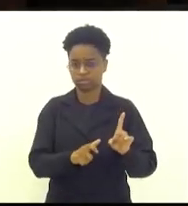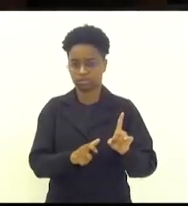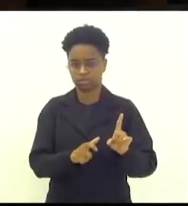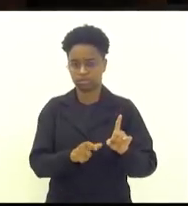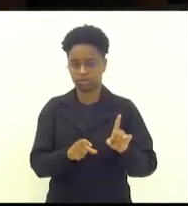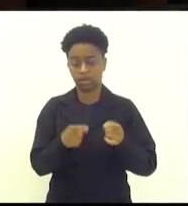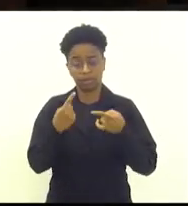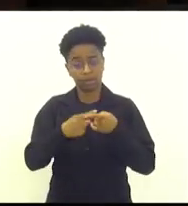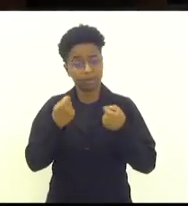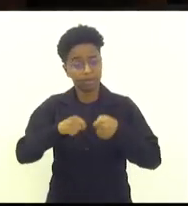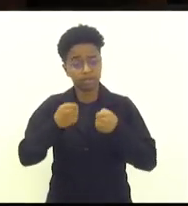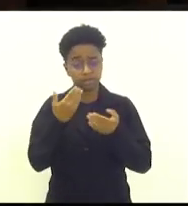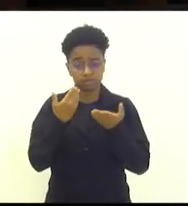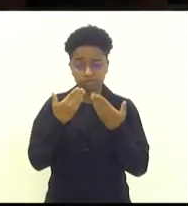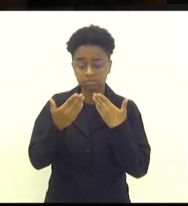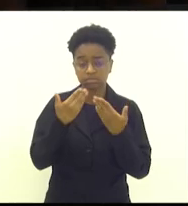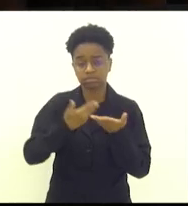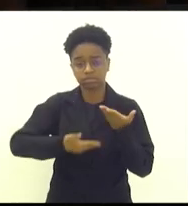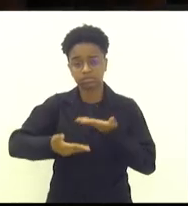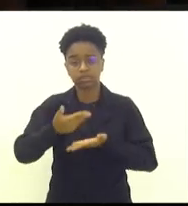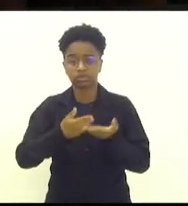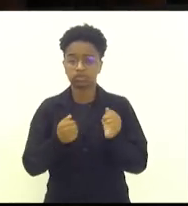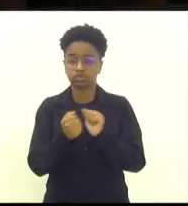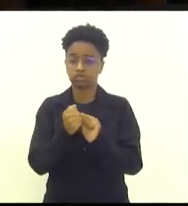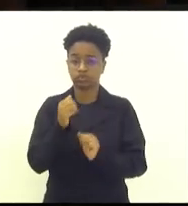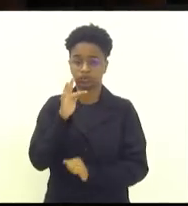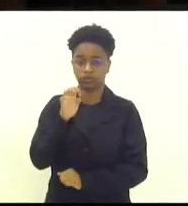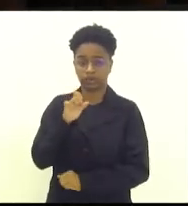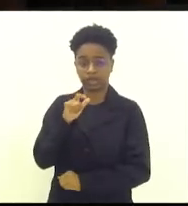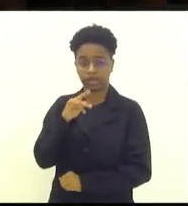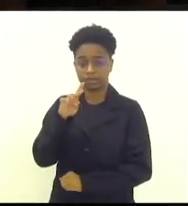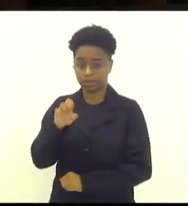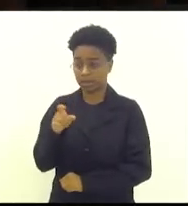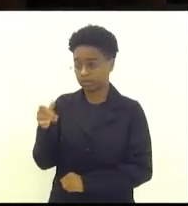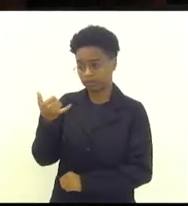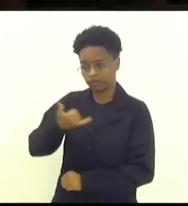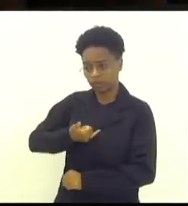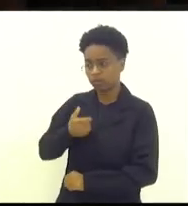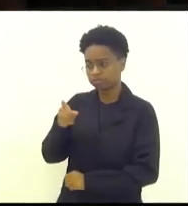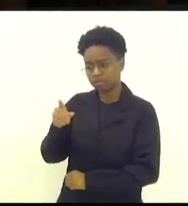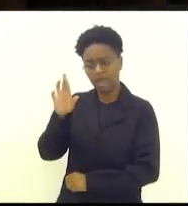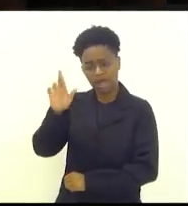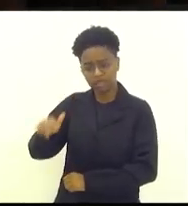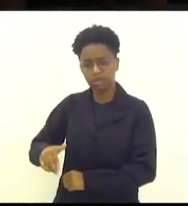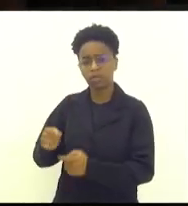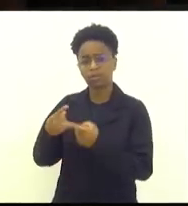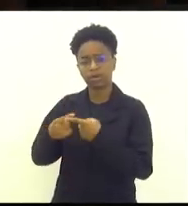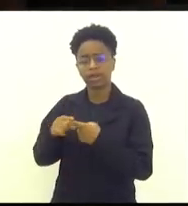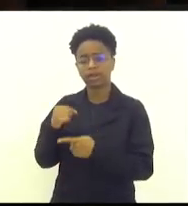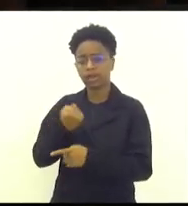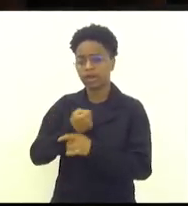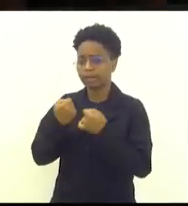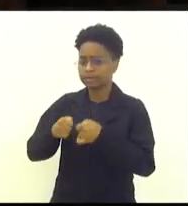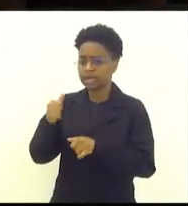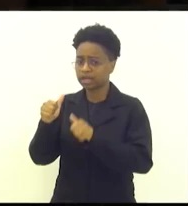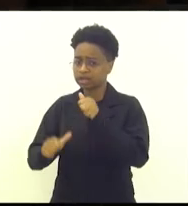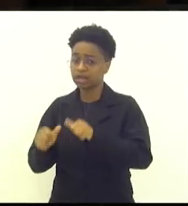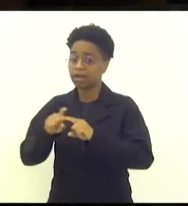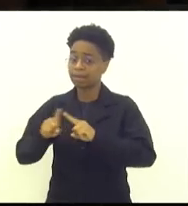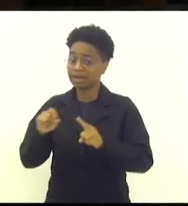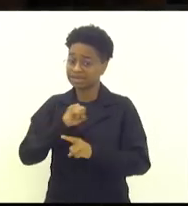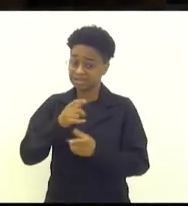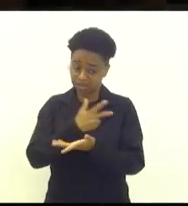diálogo com o deputado Felipe Pobel, ele falou, Serginho, você tem razão, a gente tem que apurar sim, mas essa instabilidade vai